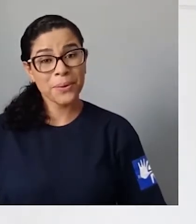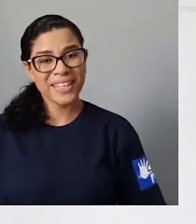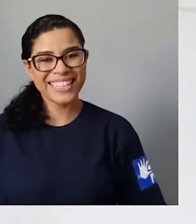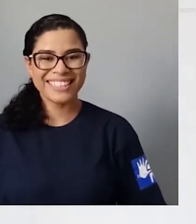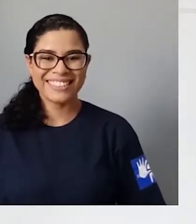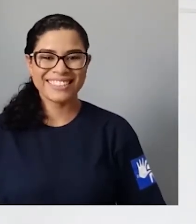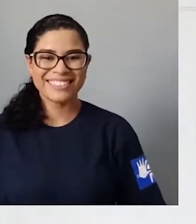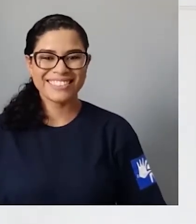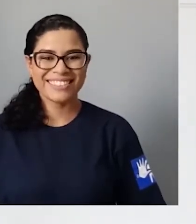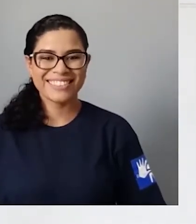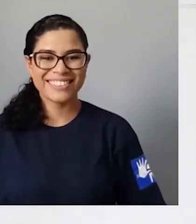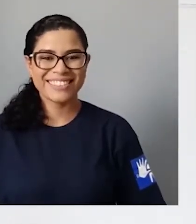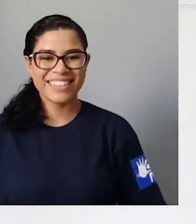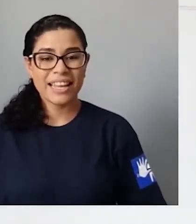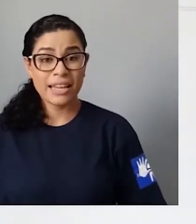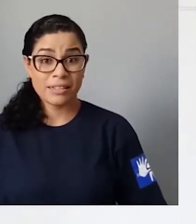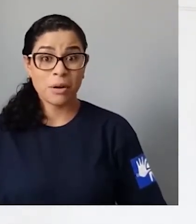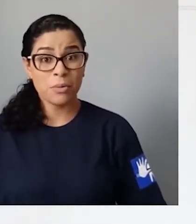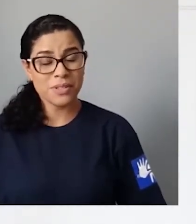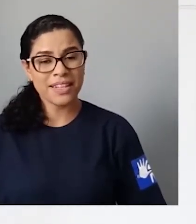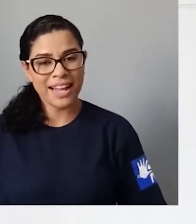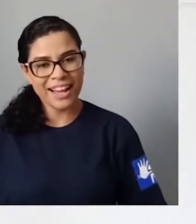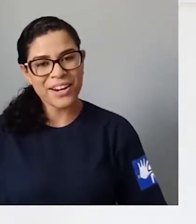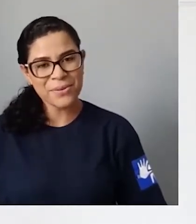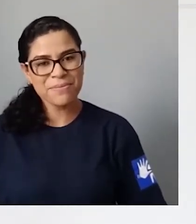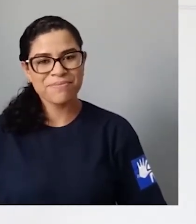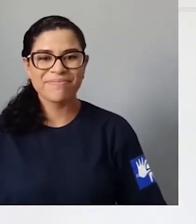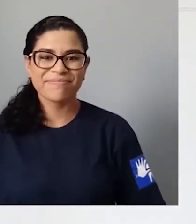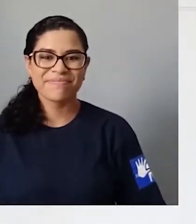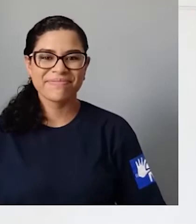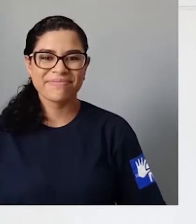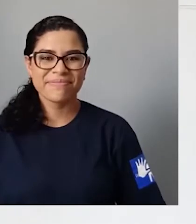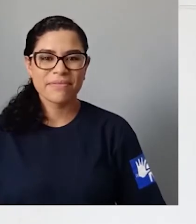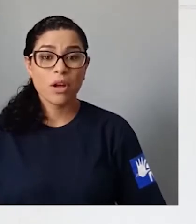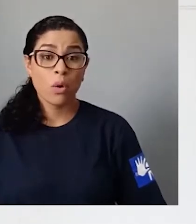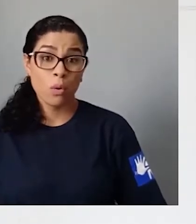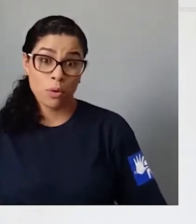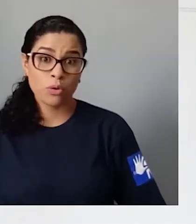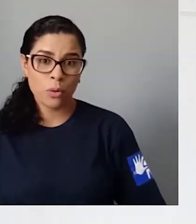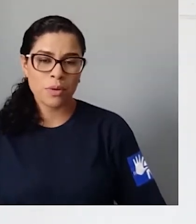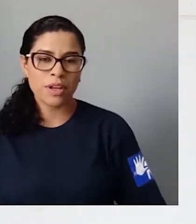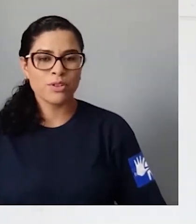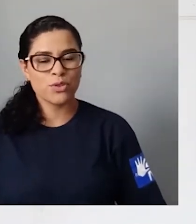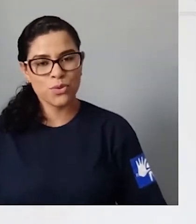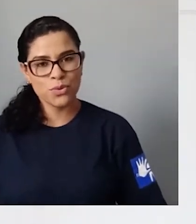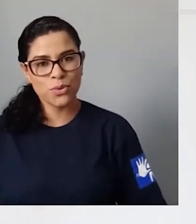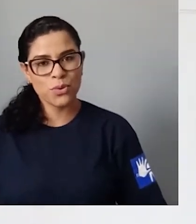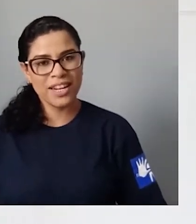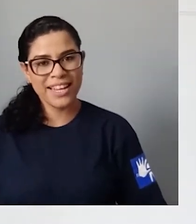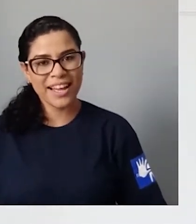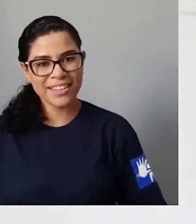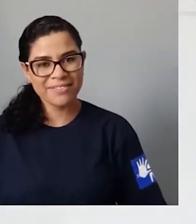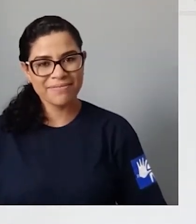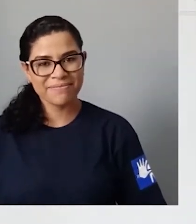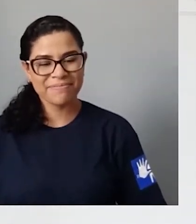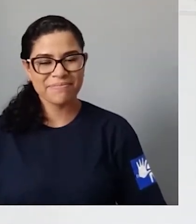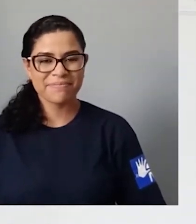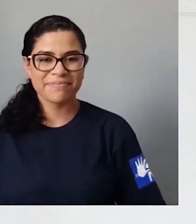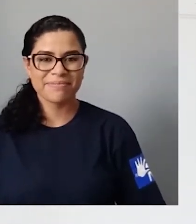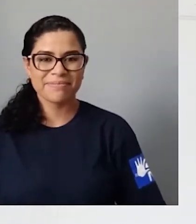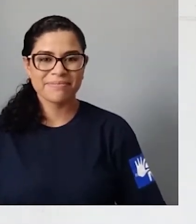Oi Esse é o meu sinal O meu nome é Júlia